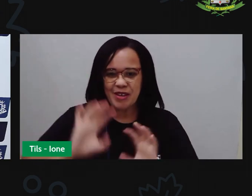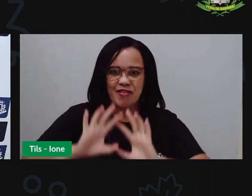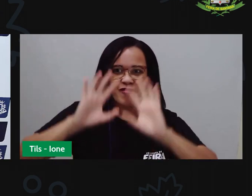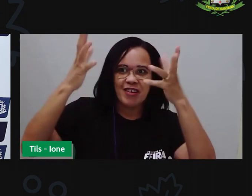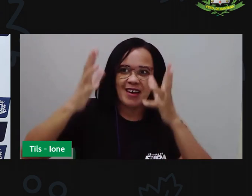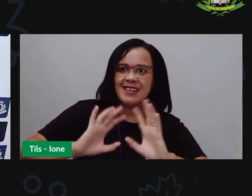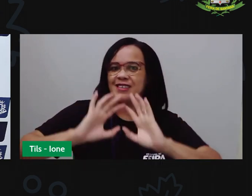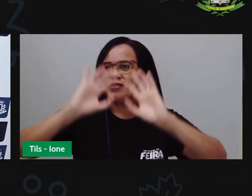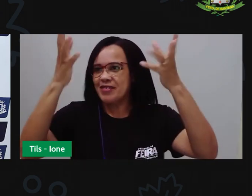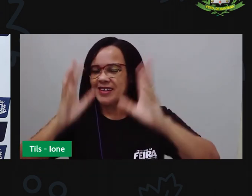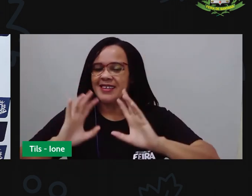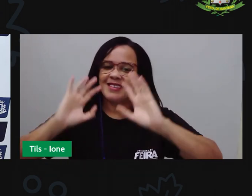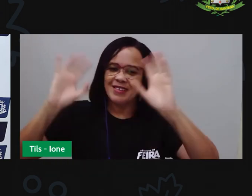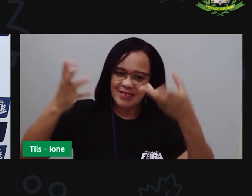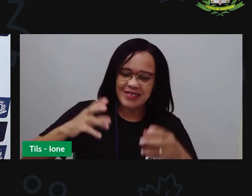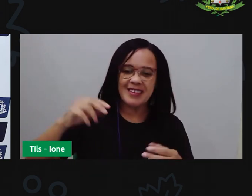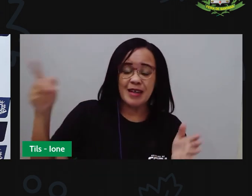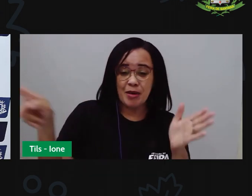como São João.